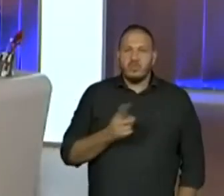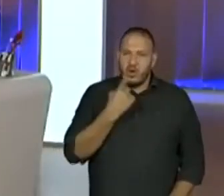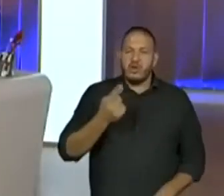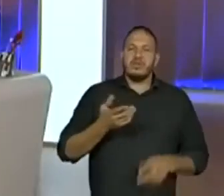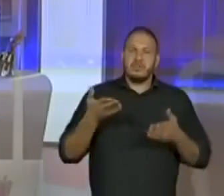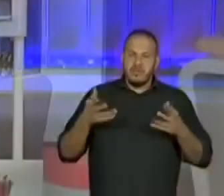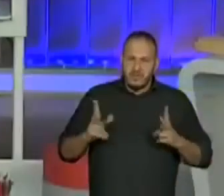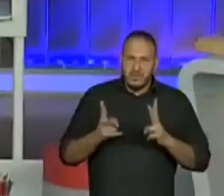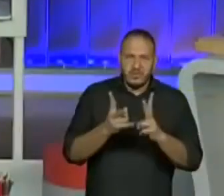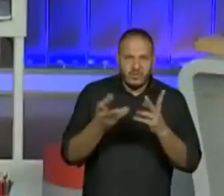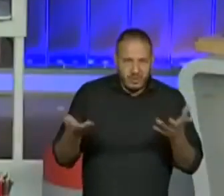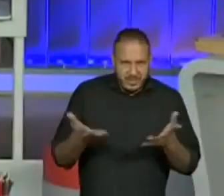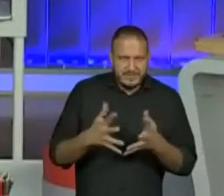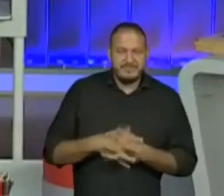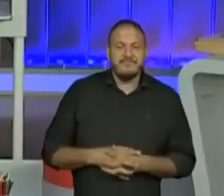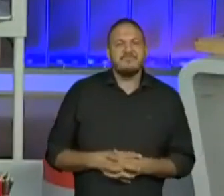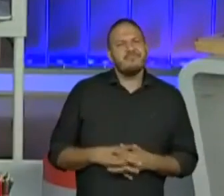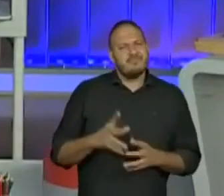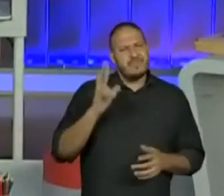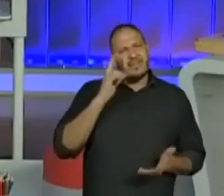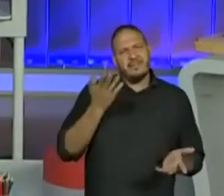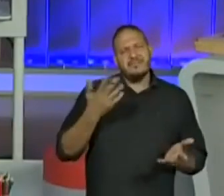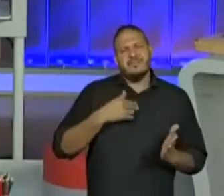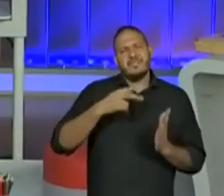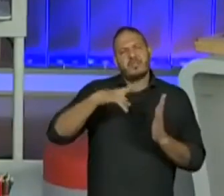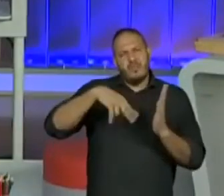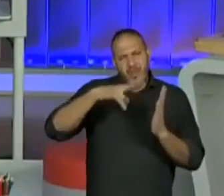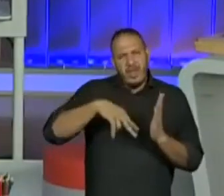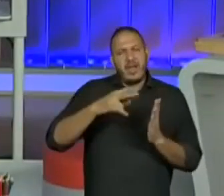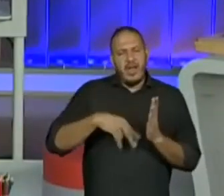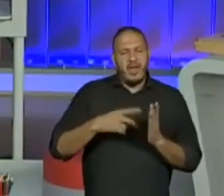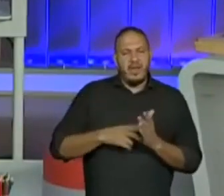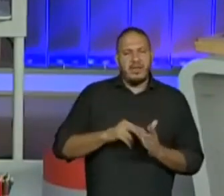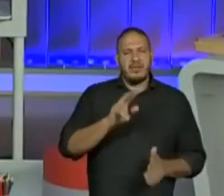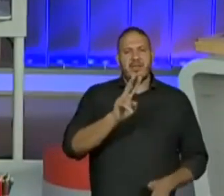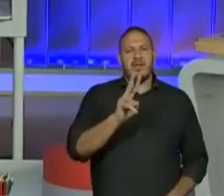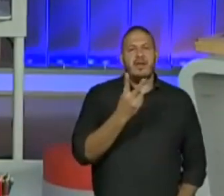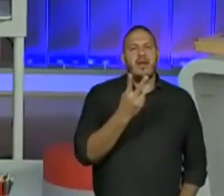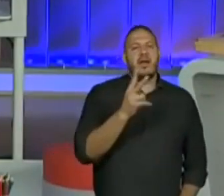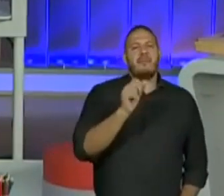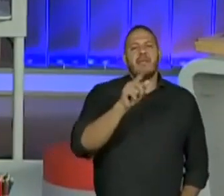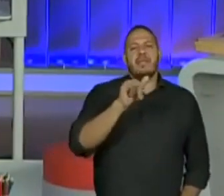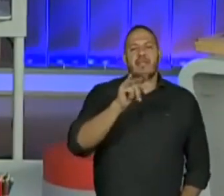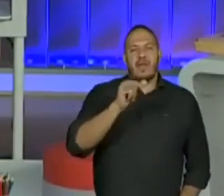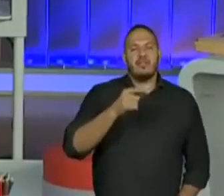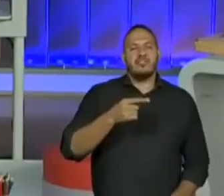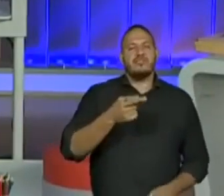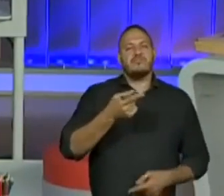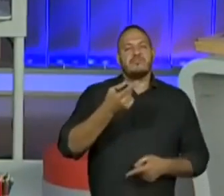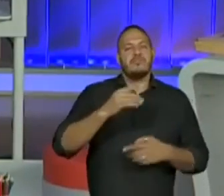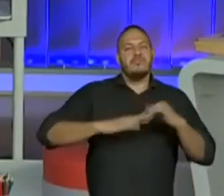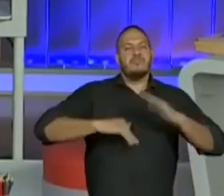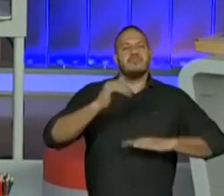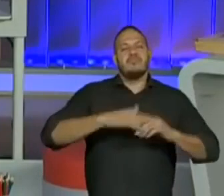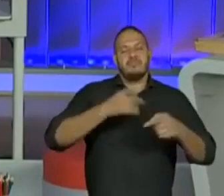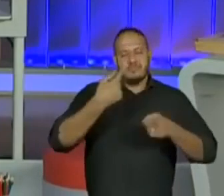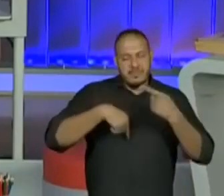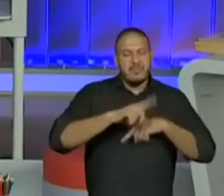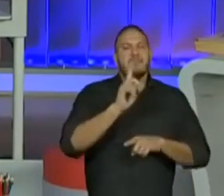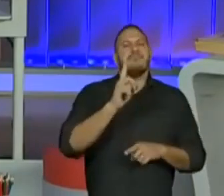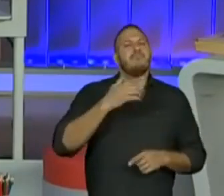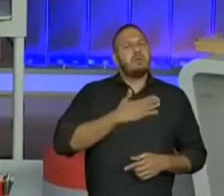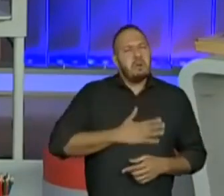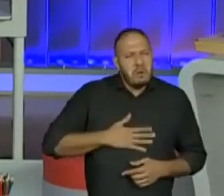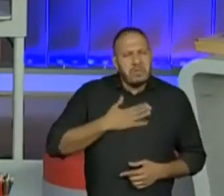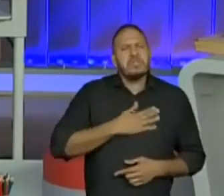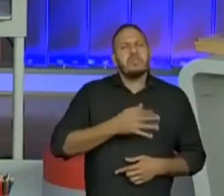Dando continuidade. Gente, eu li a habilidade que era diferenciada que entra agora. Tá? Ó, gostei